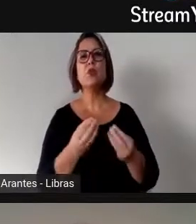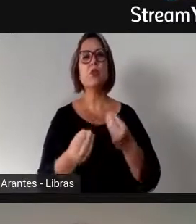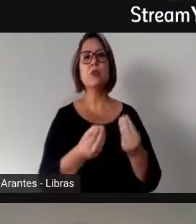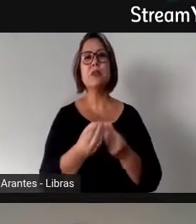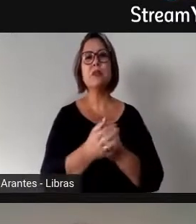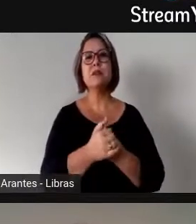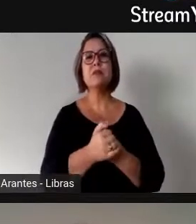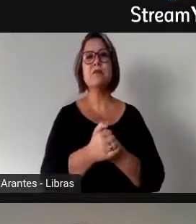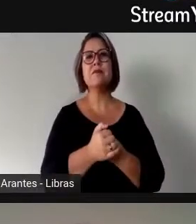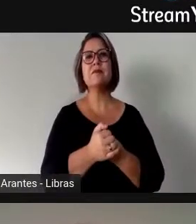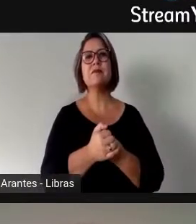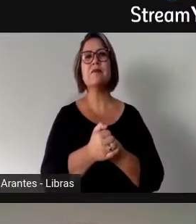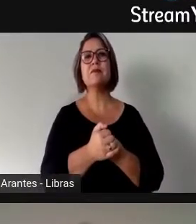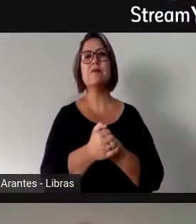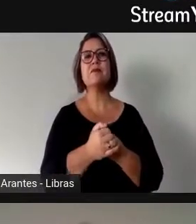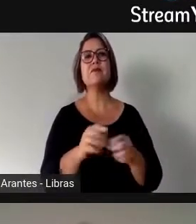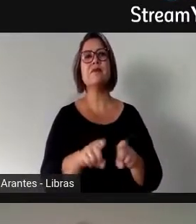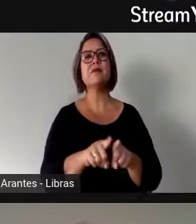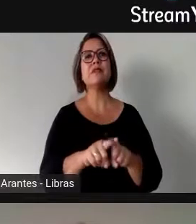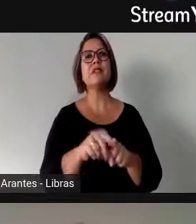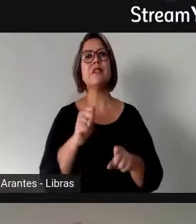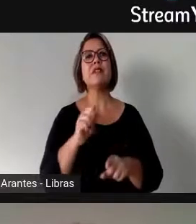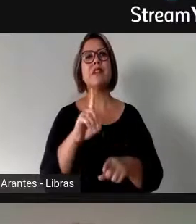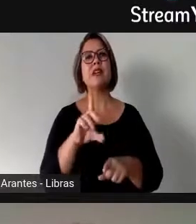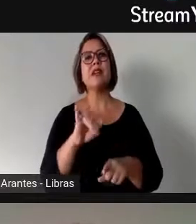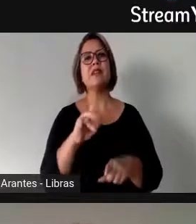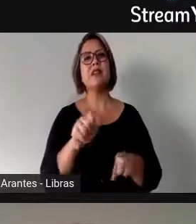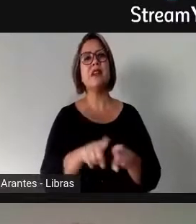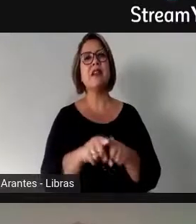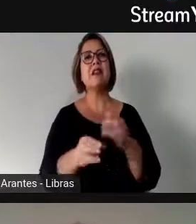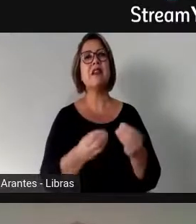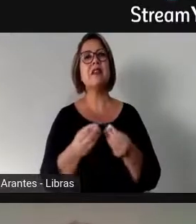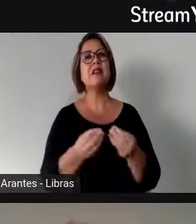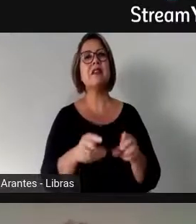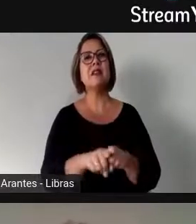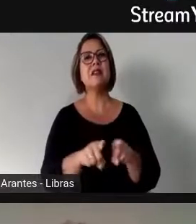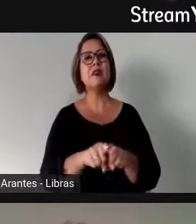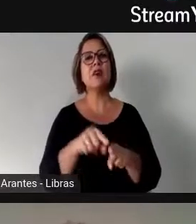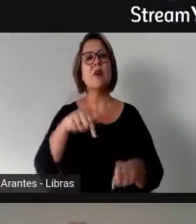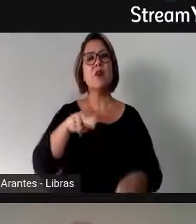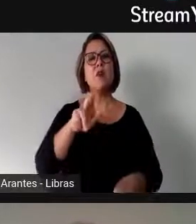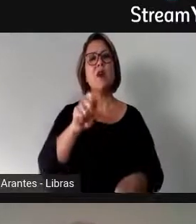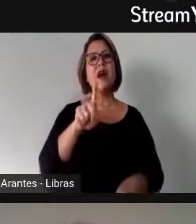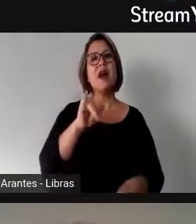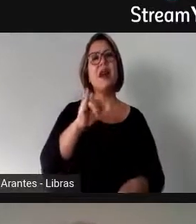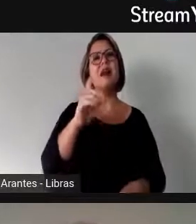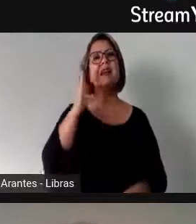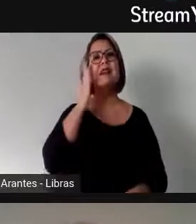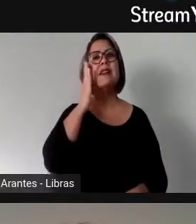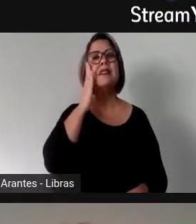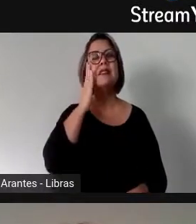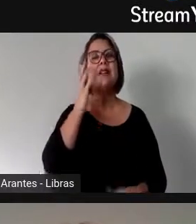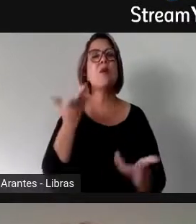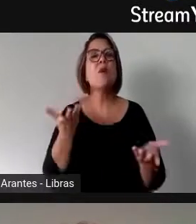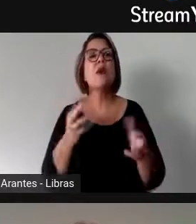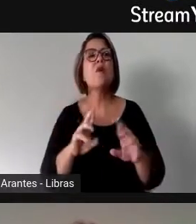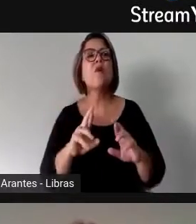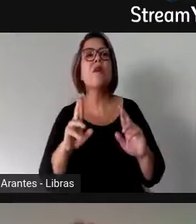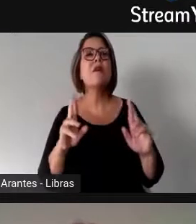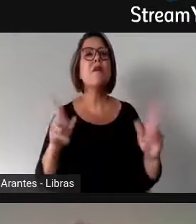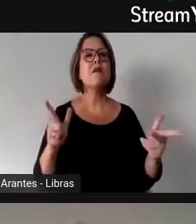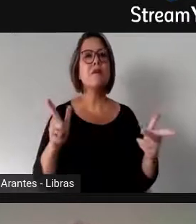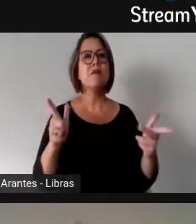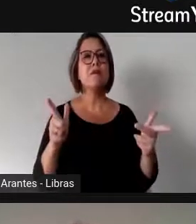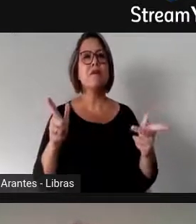pergunta da Téa Beatriz para você, qualitativamente, qual é, de fato, a diferença entre as